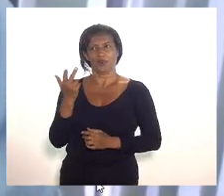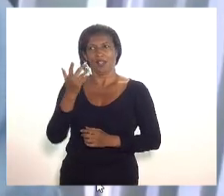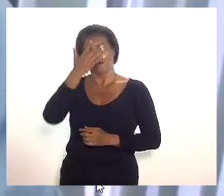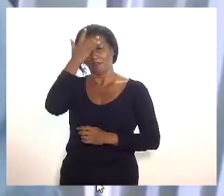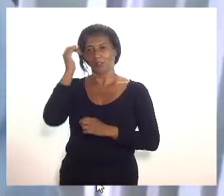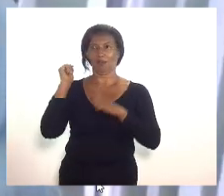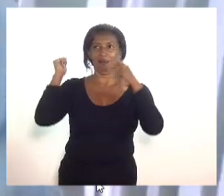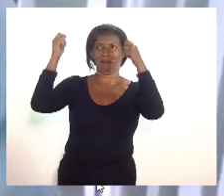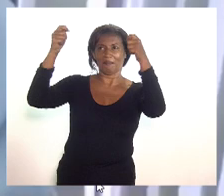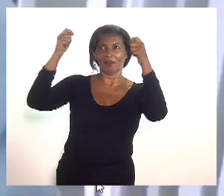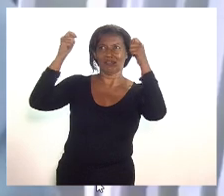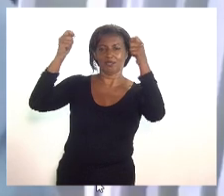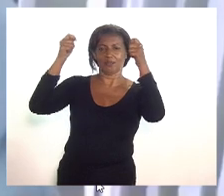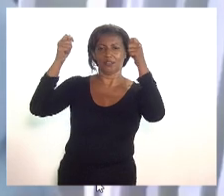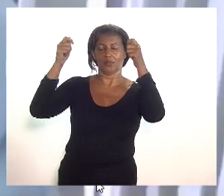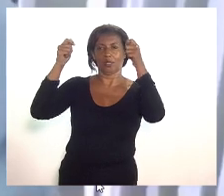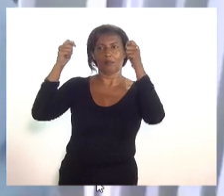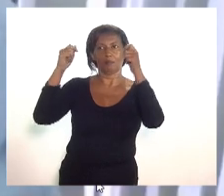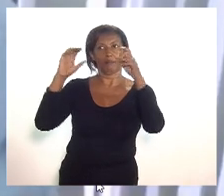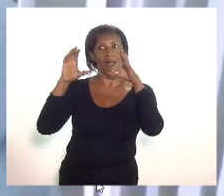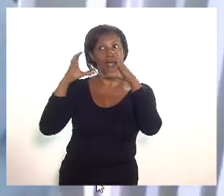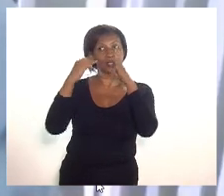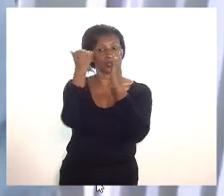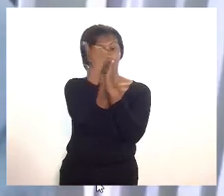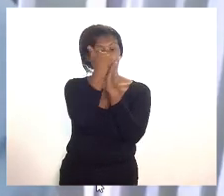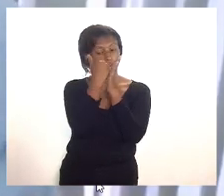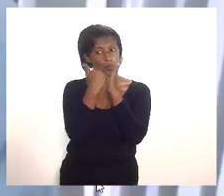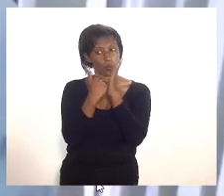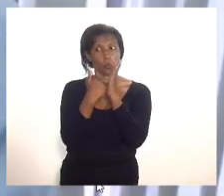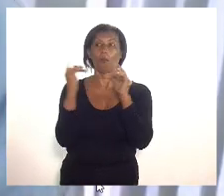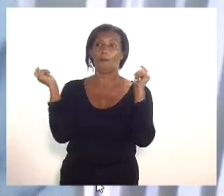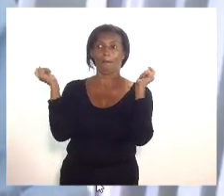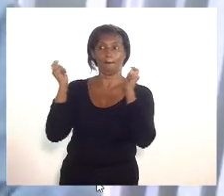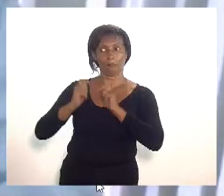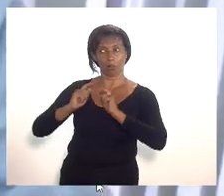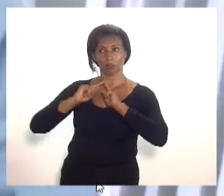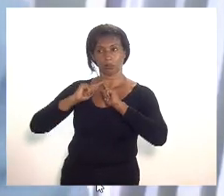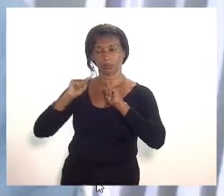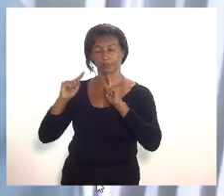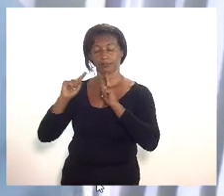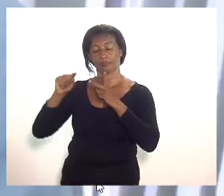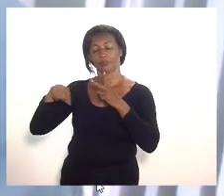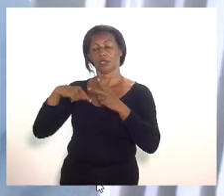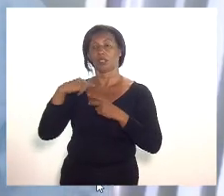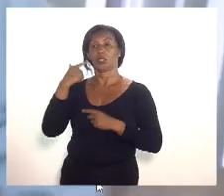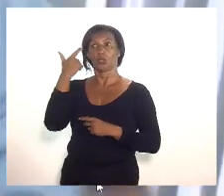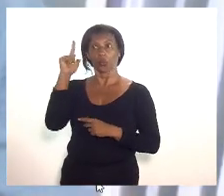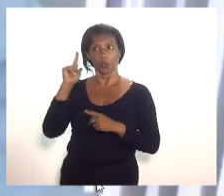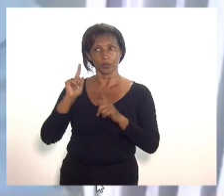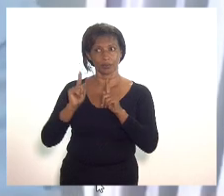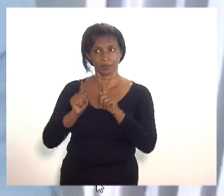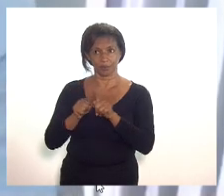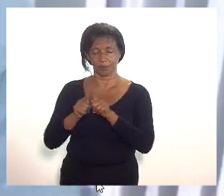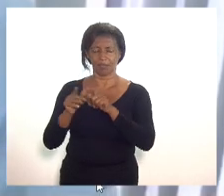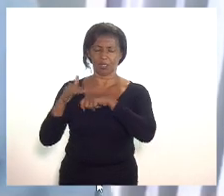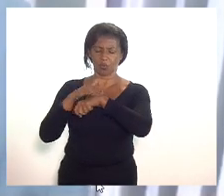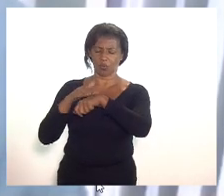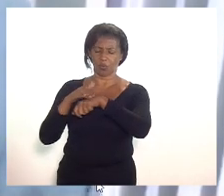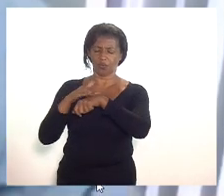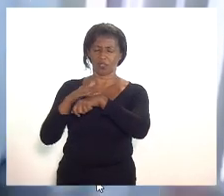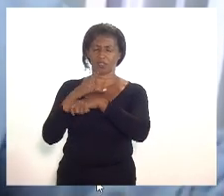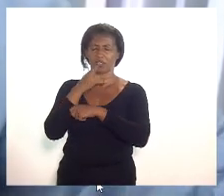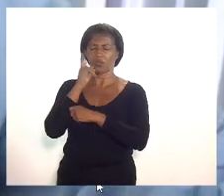vai às ruas se manifestar mas o conteúdo da manifestação eu posso questionar e aí houve o ruído foi até interessante que eu conversei ontem com um